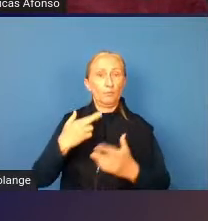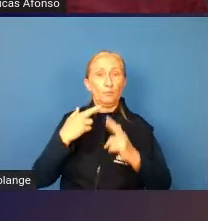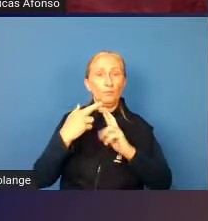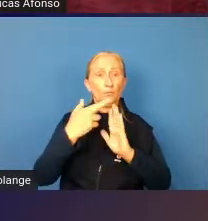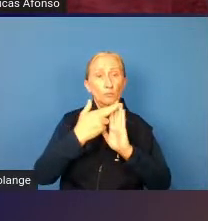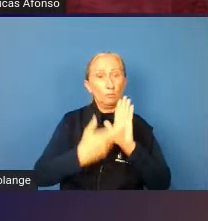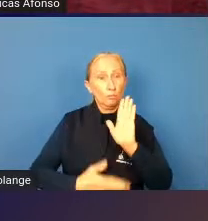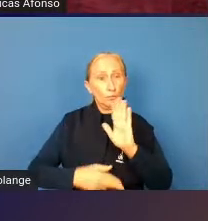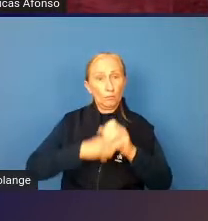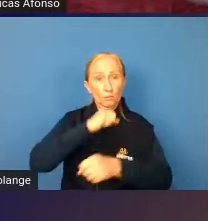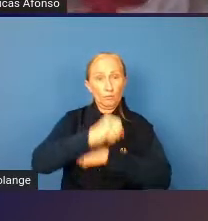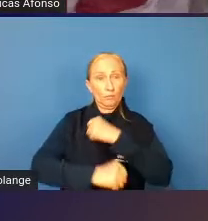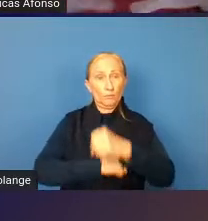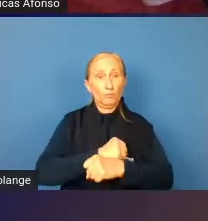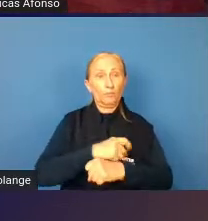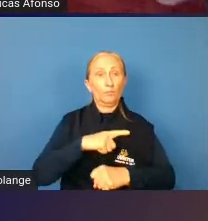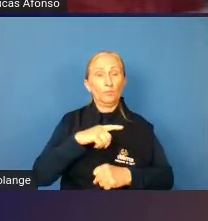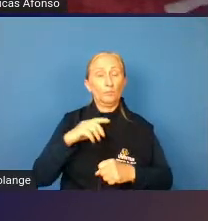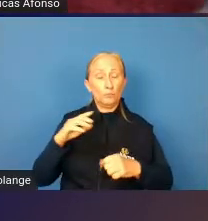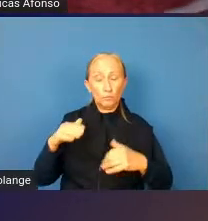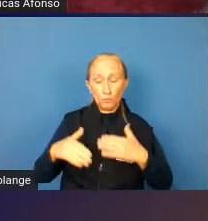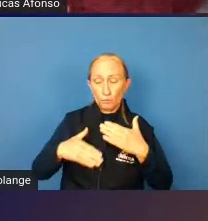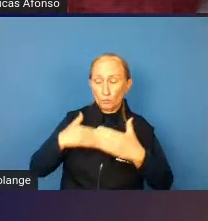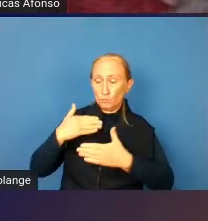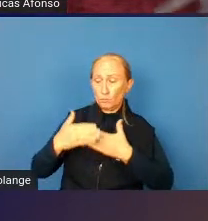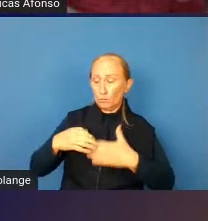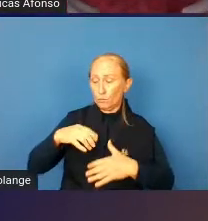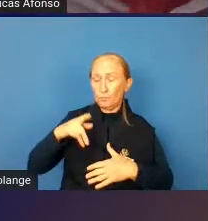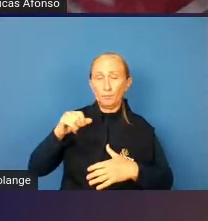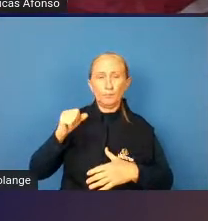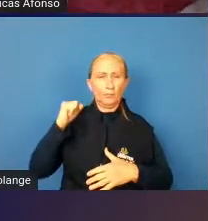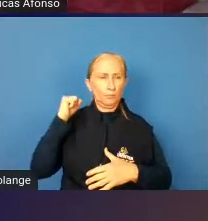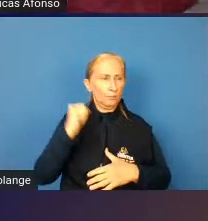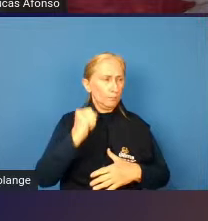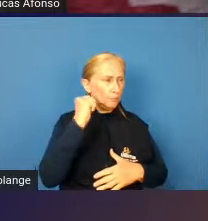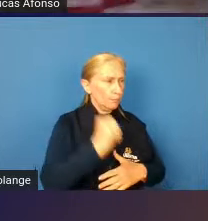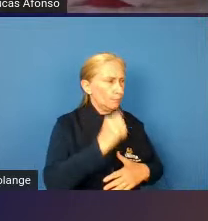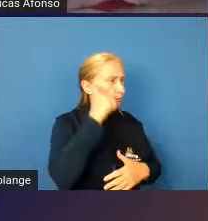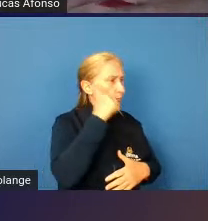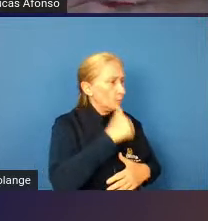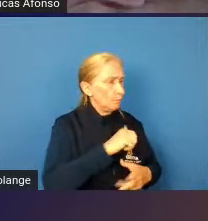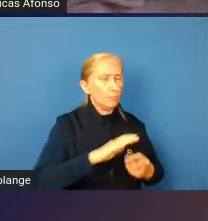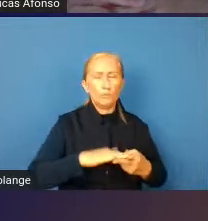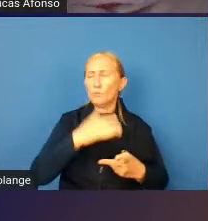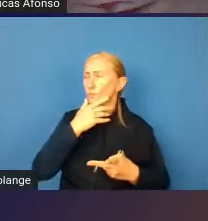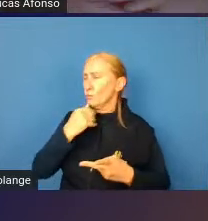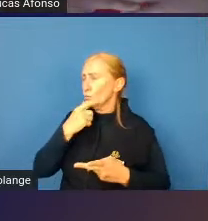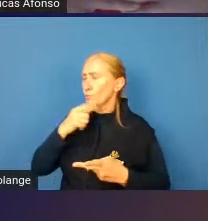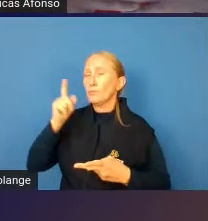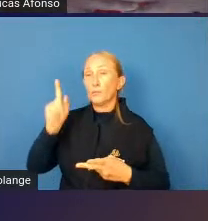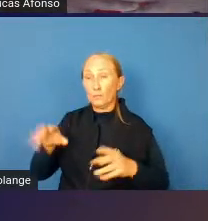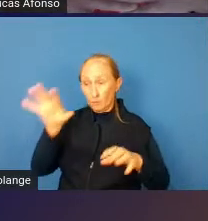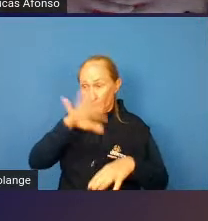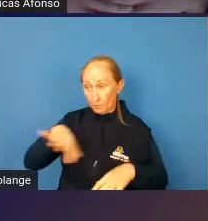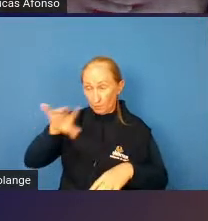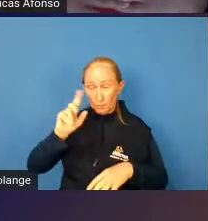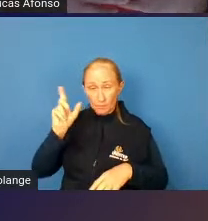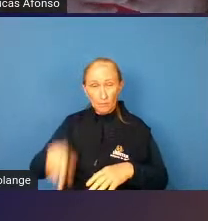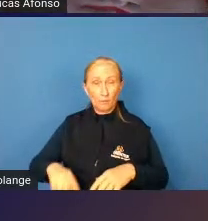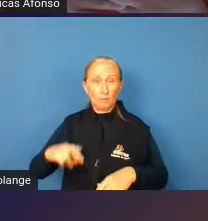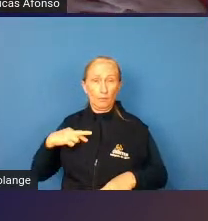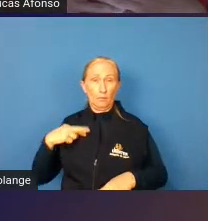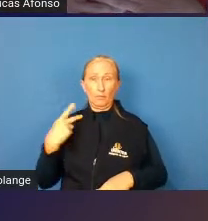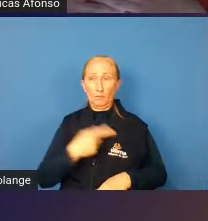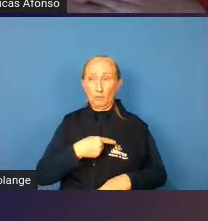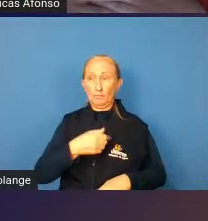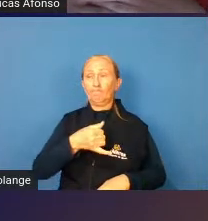anual em que eles constroem um mapa de assassinato de mulheres e homens trans do Brasil. Esse documento evidencia uma triste